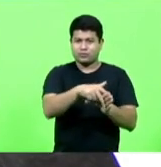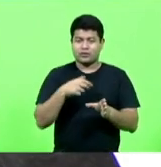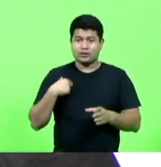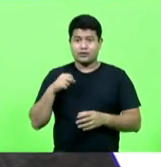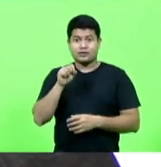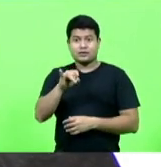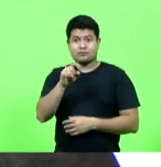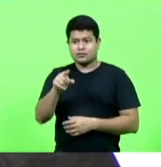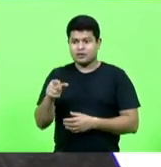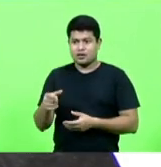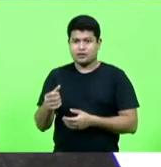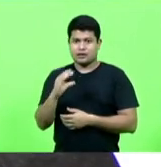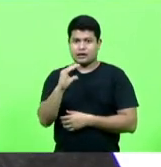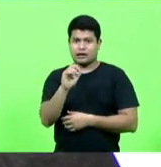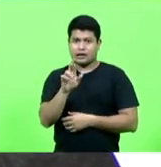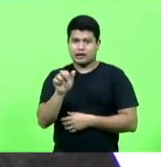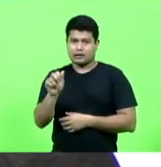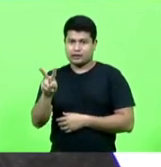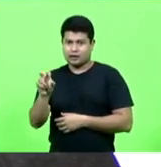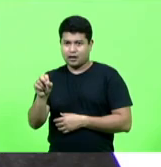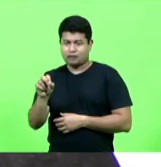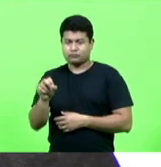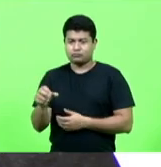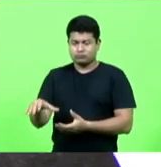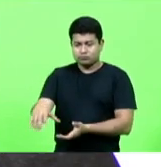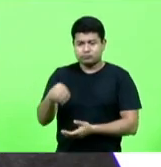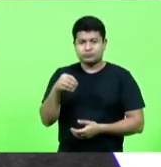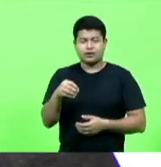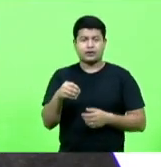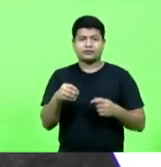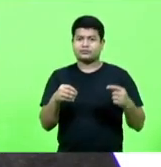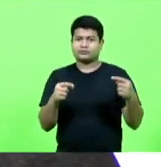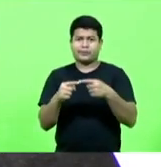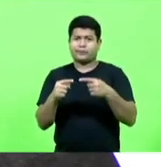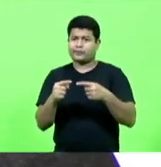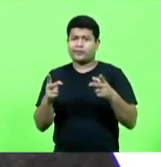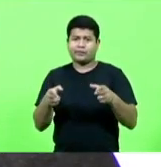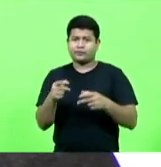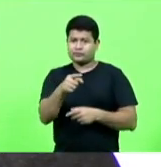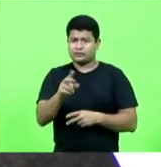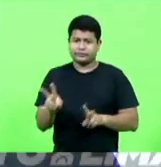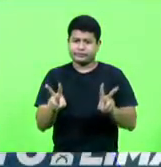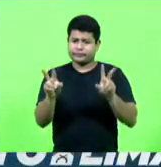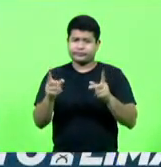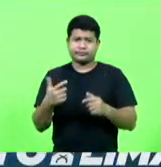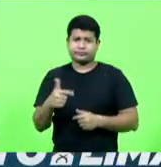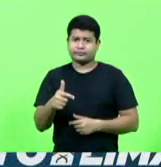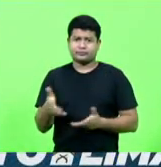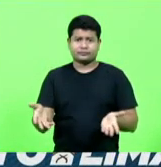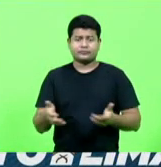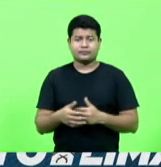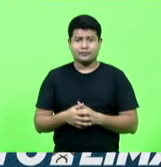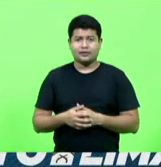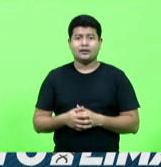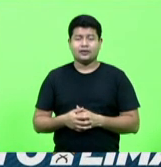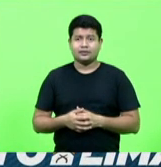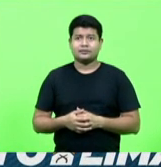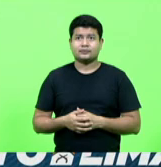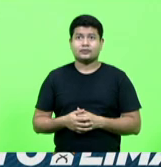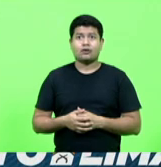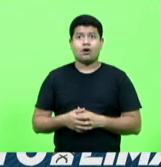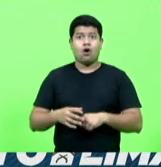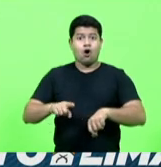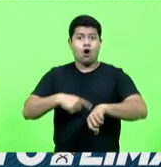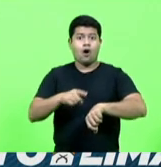contabilizar os R$ 0,99,00 também. No próximo ali, gente vai saber, por hora, está, cidadão catarinense,